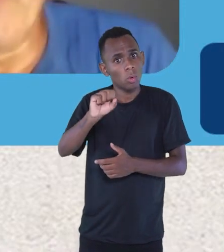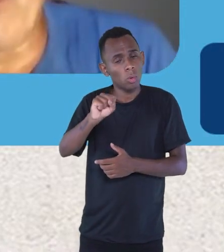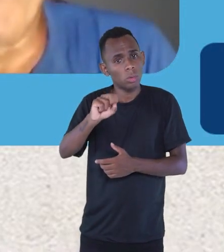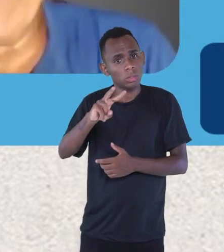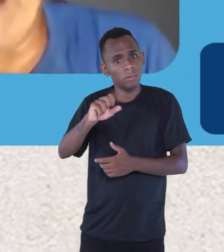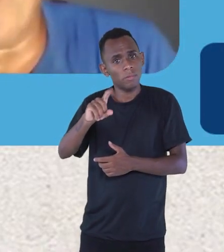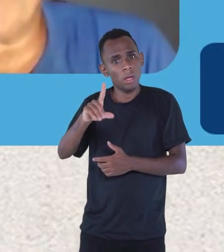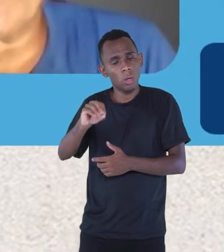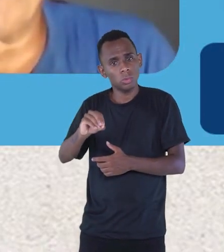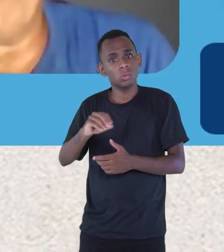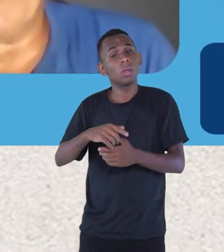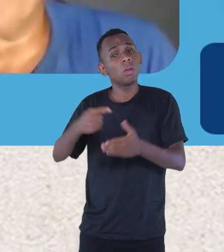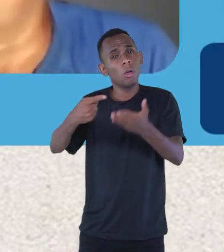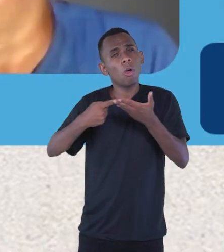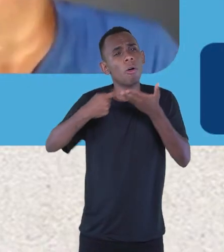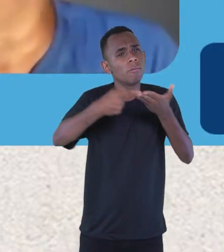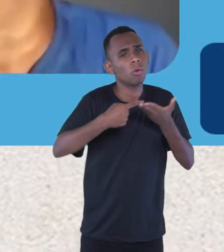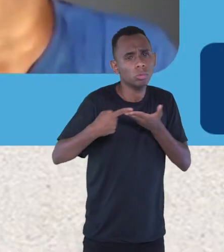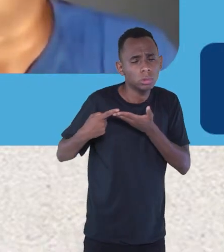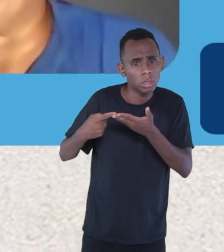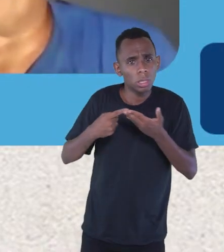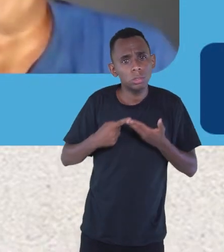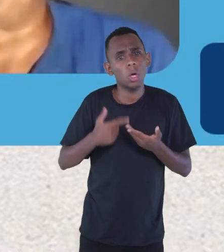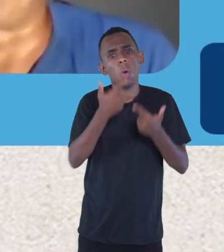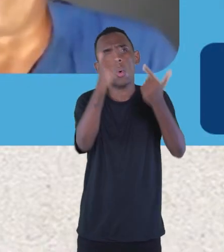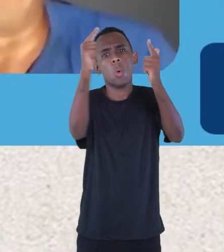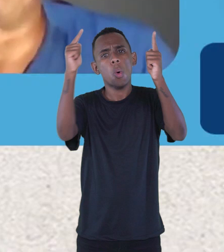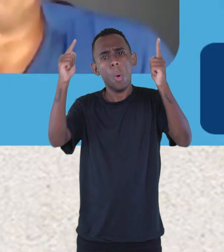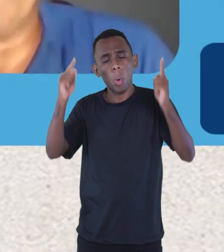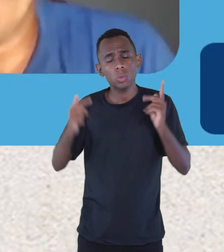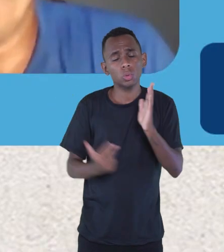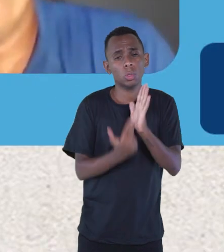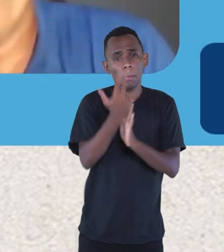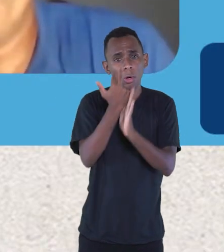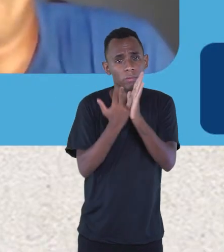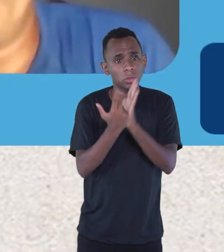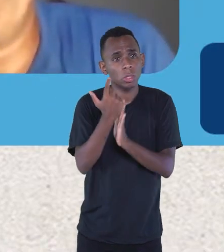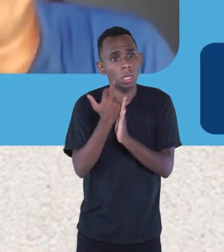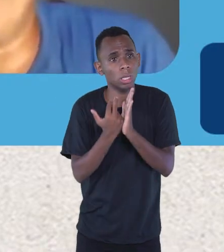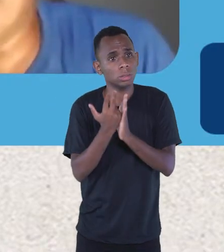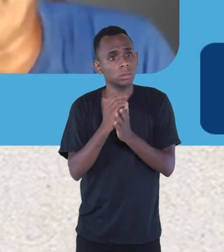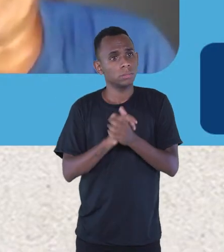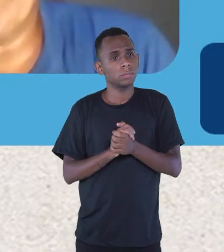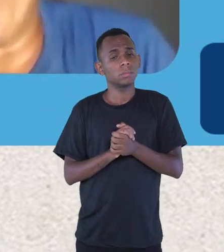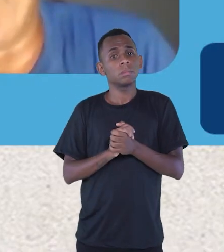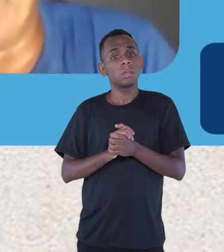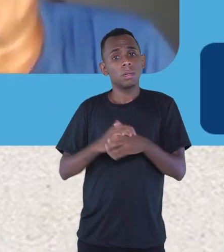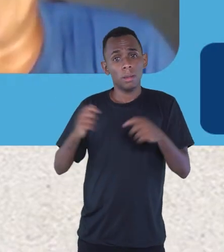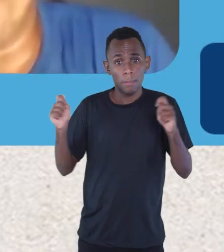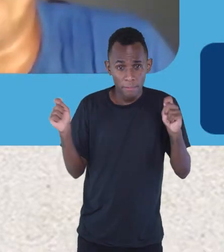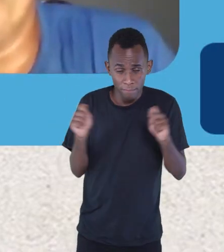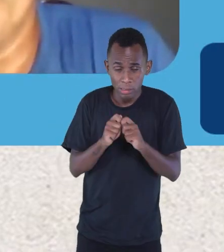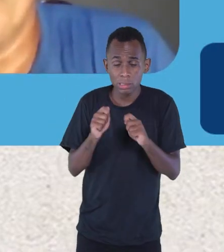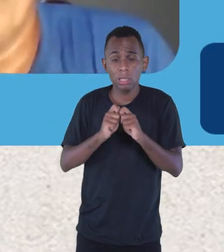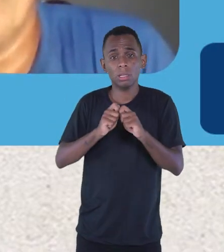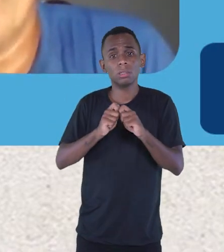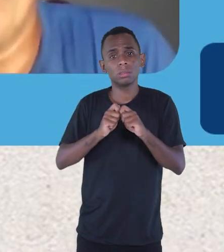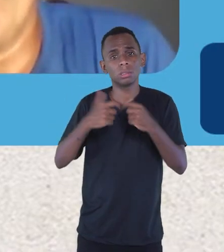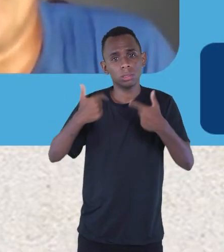E aí, vou convidar outros ilustradores para fazer esses trabalhos.